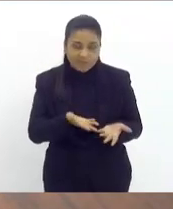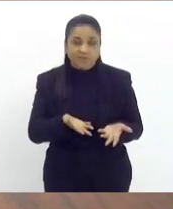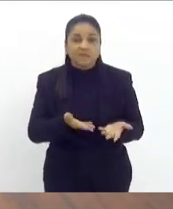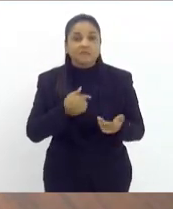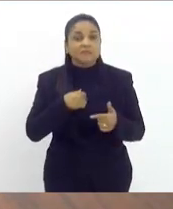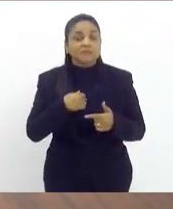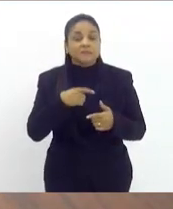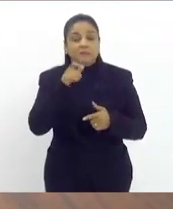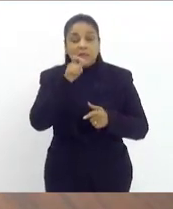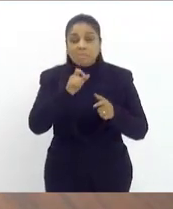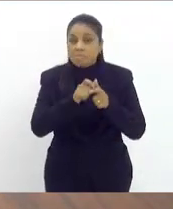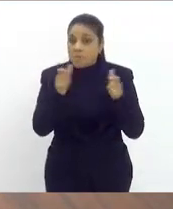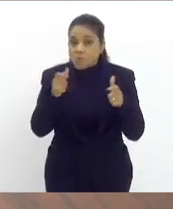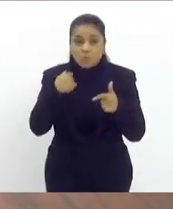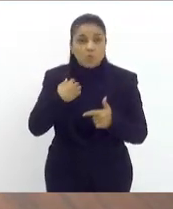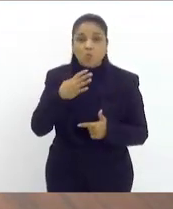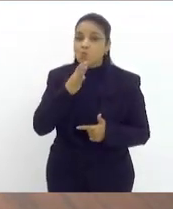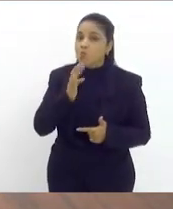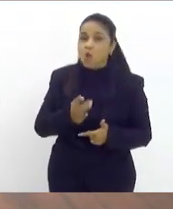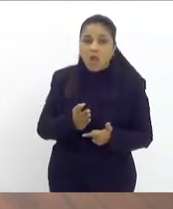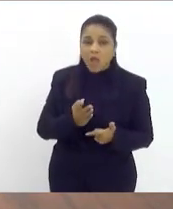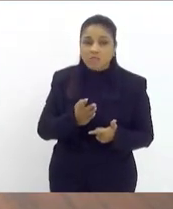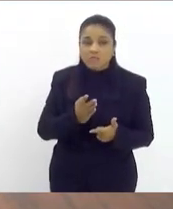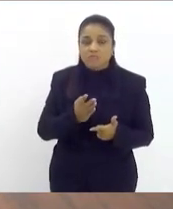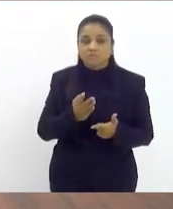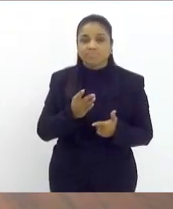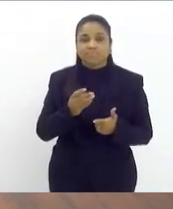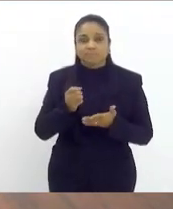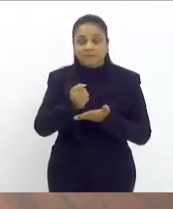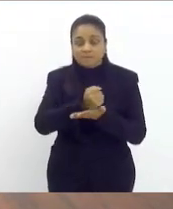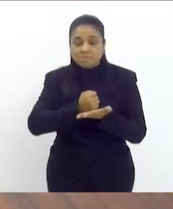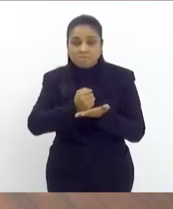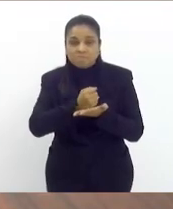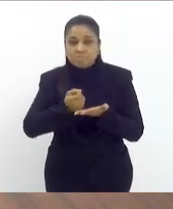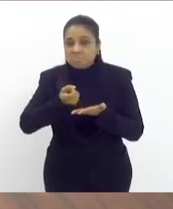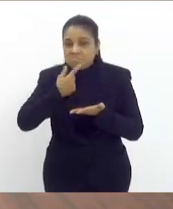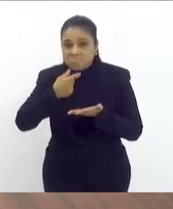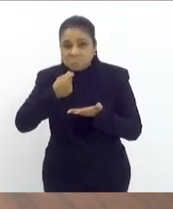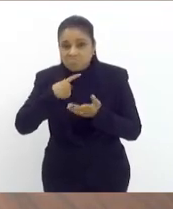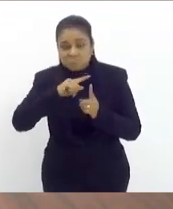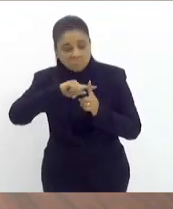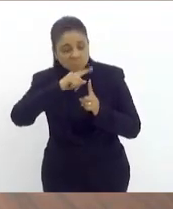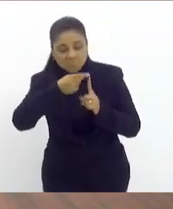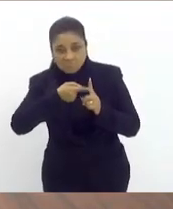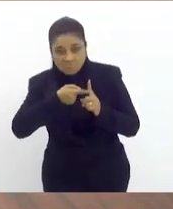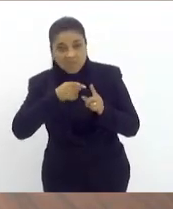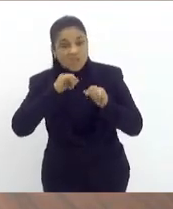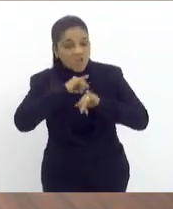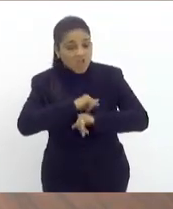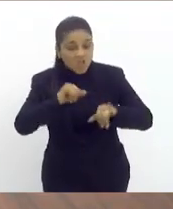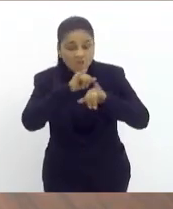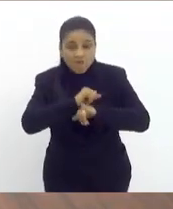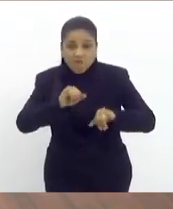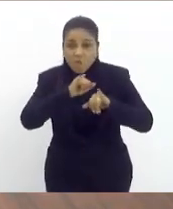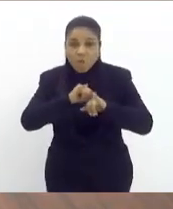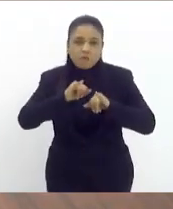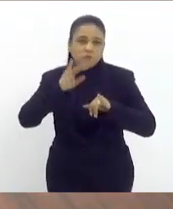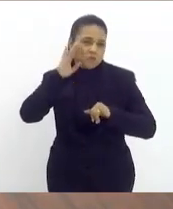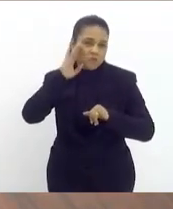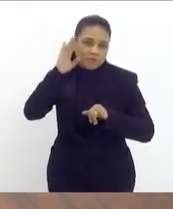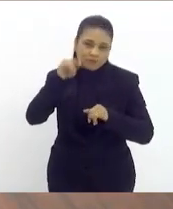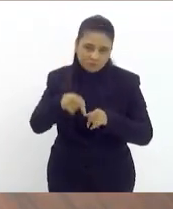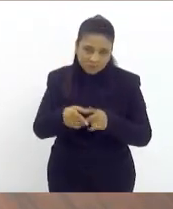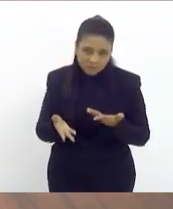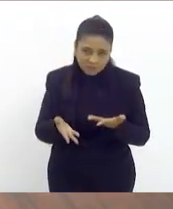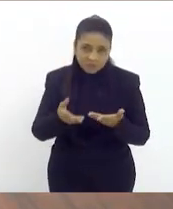nenhum a respeito de métodos contraceptivos. Informação é tudo. Quem detém informação passa